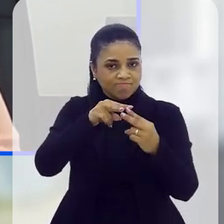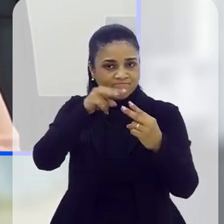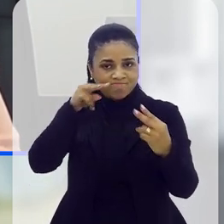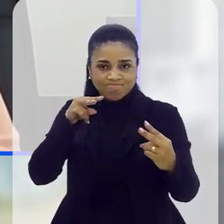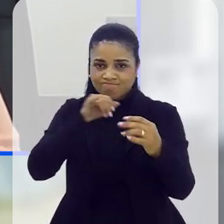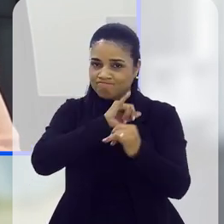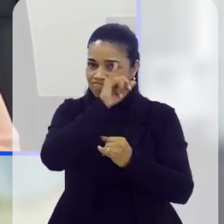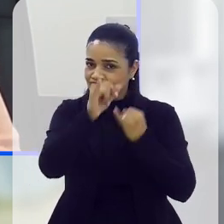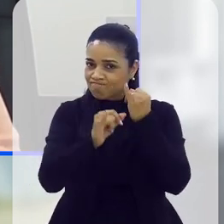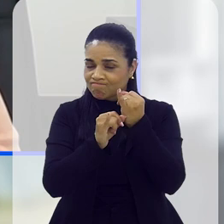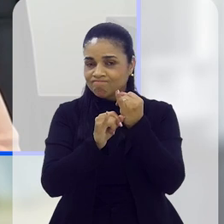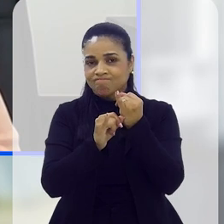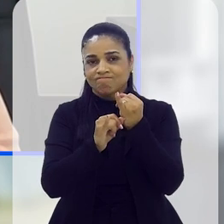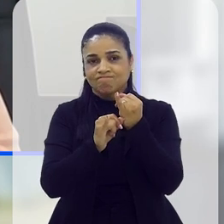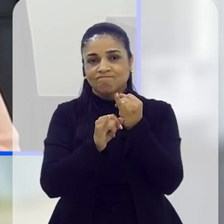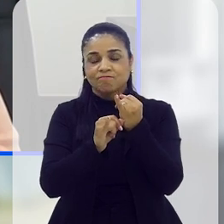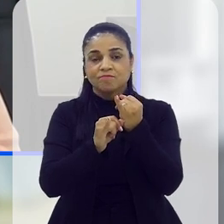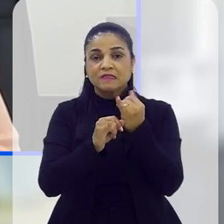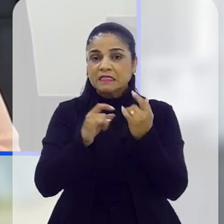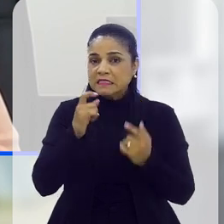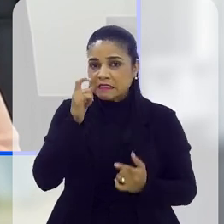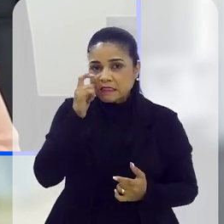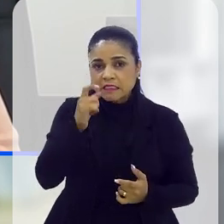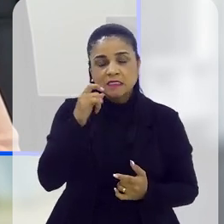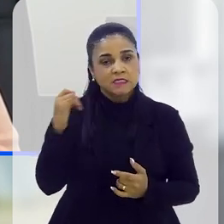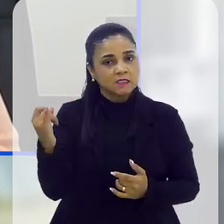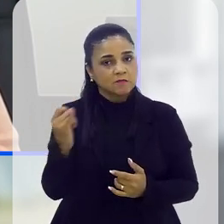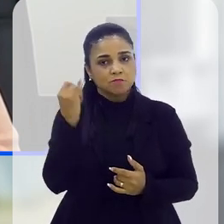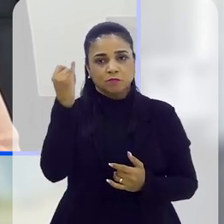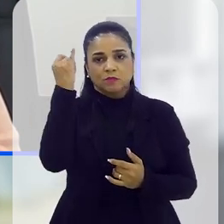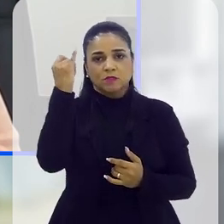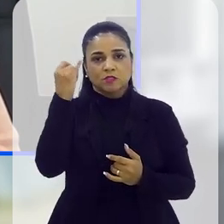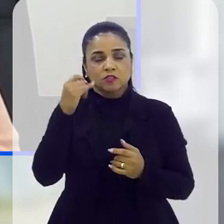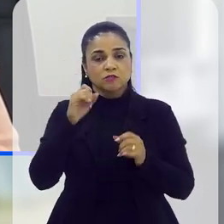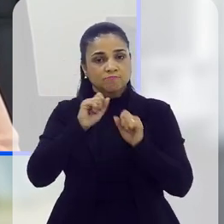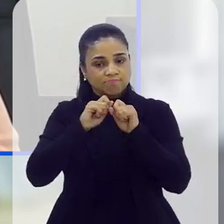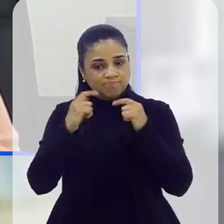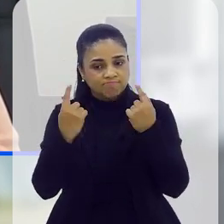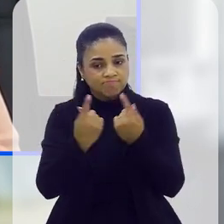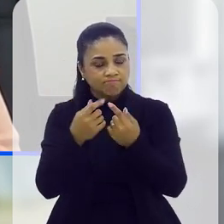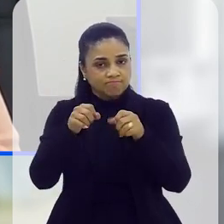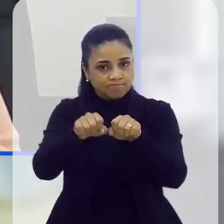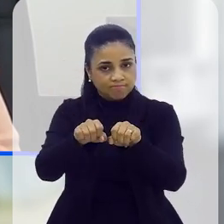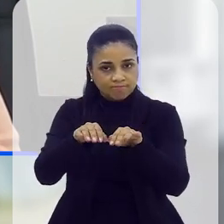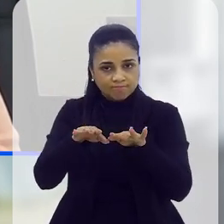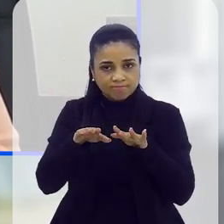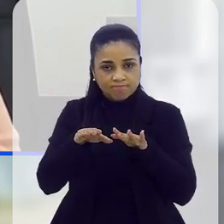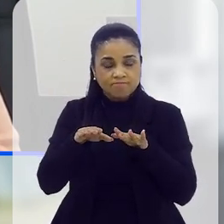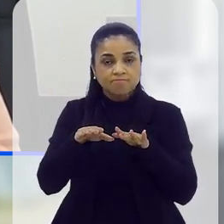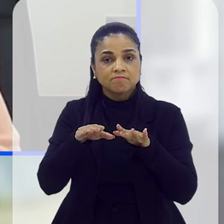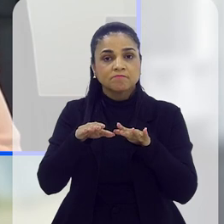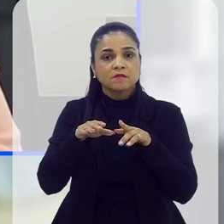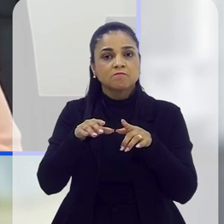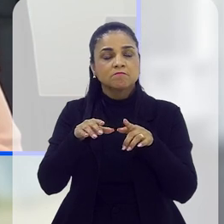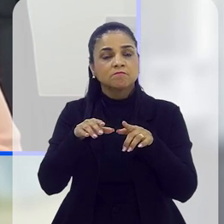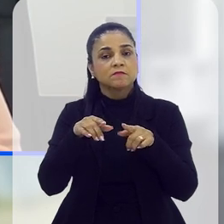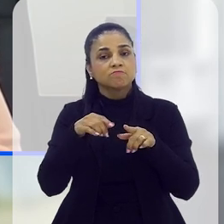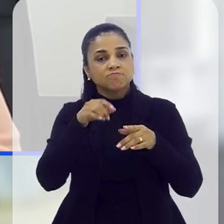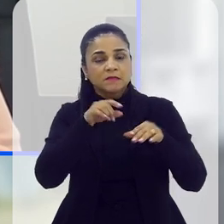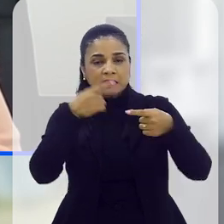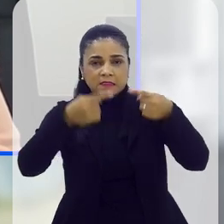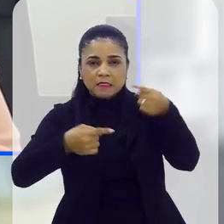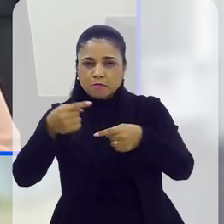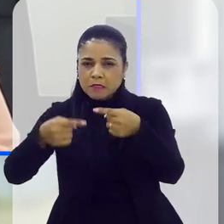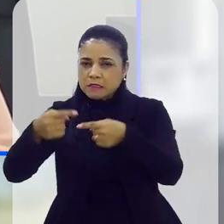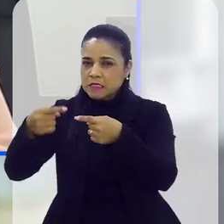Então, acho que era interessante, era preciso que nós, que a Assembleia Legislativa, se deparasse,